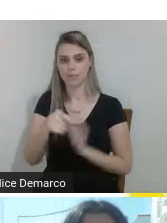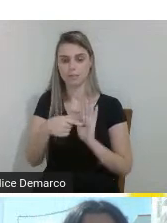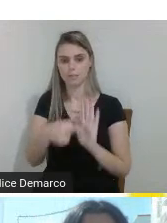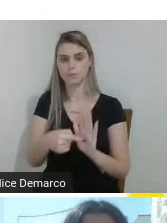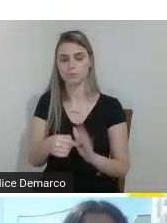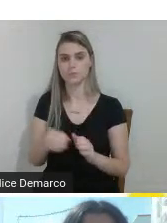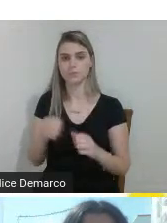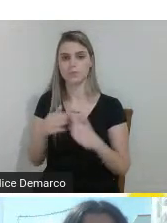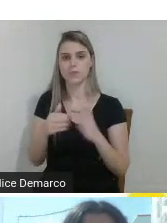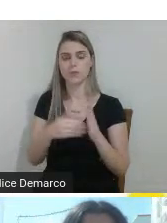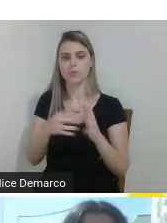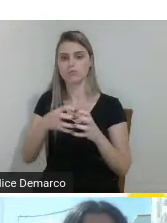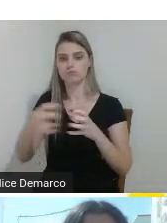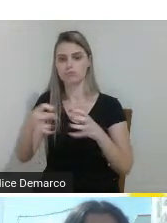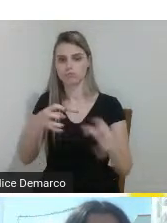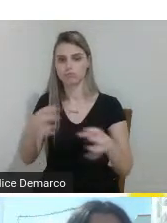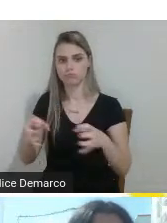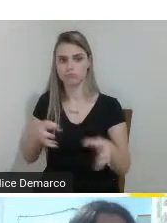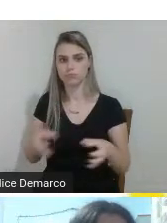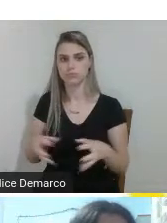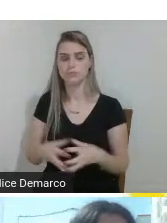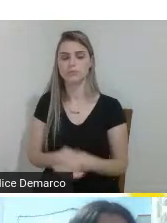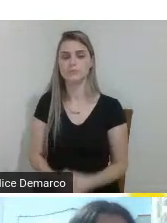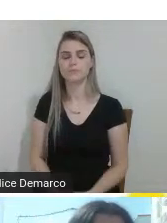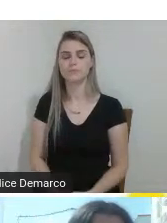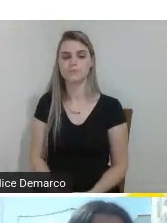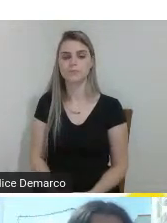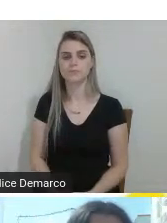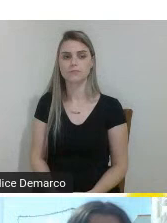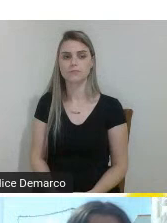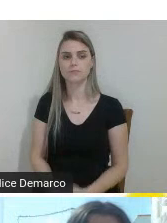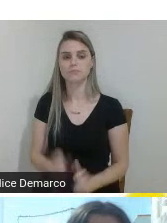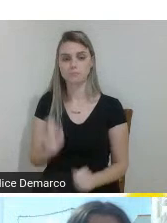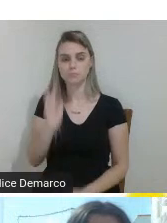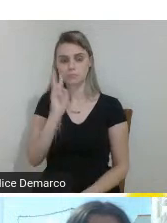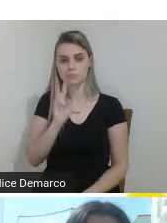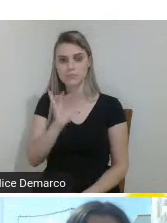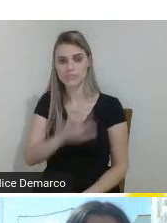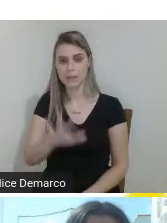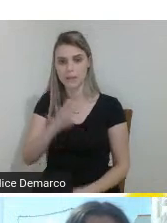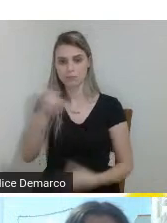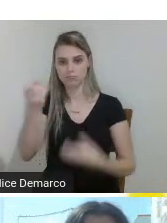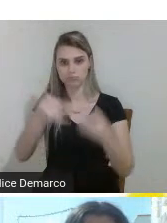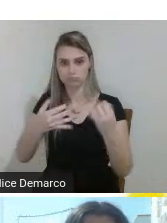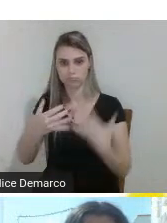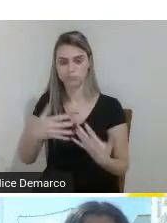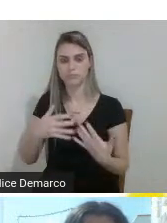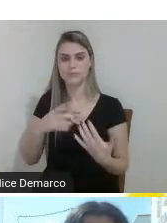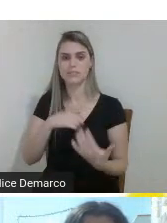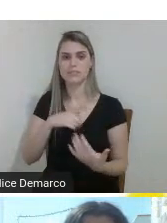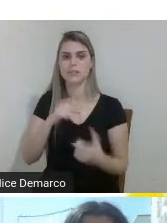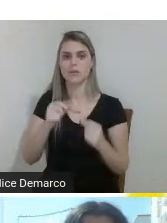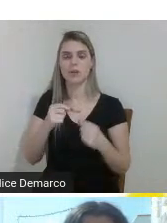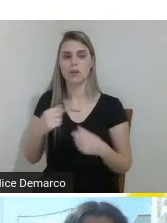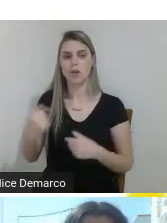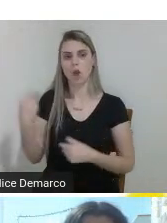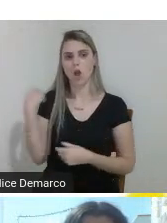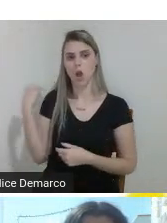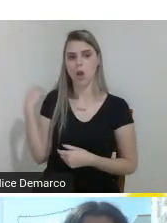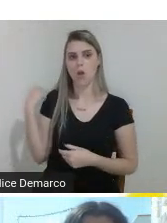desmontado e como podemos ver na imagem vou descrever ela faz presente o apoio de coluna